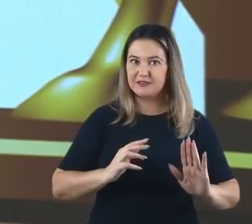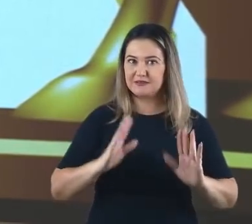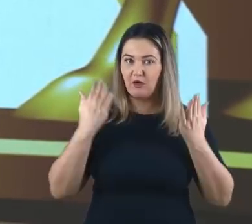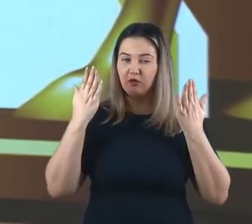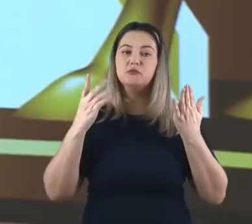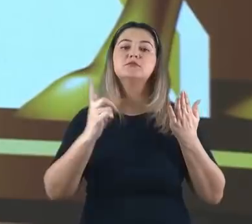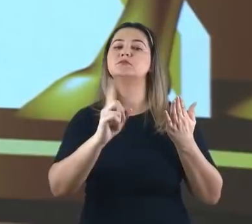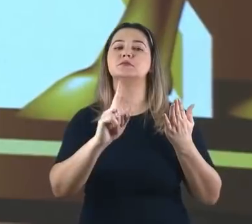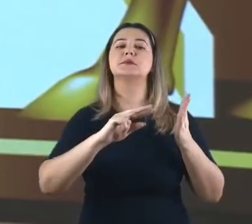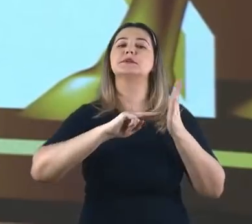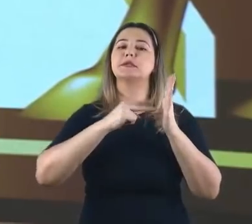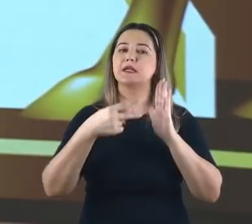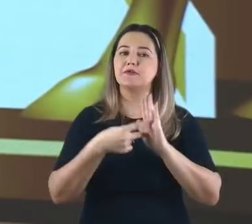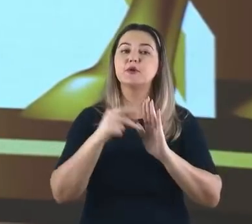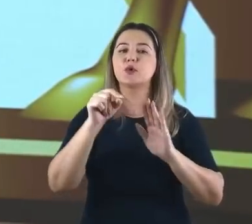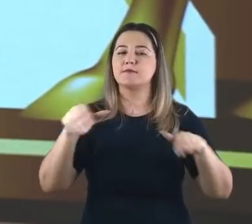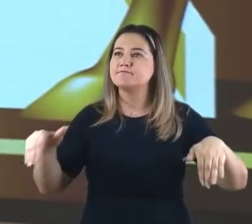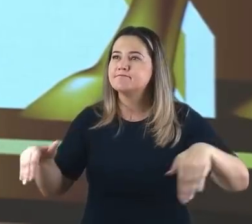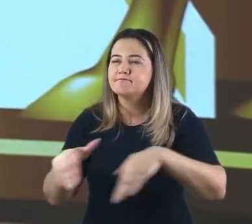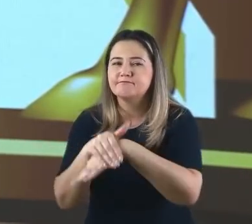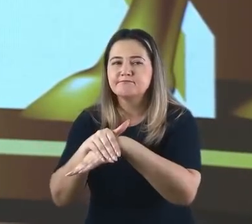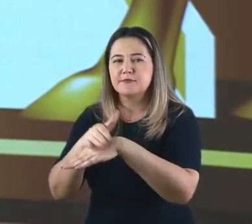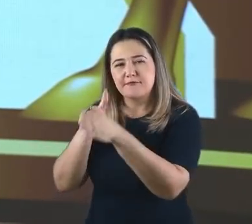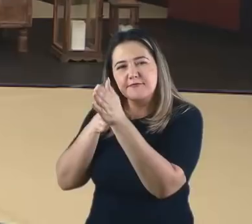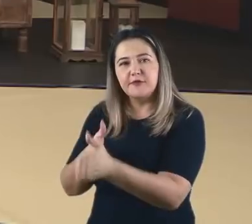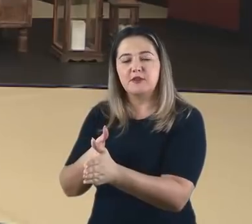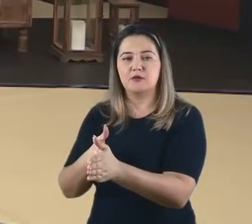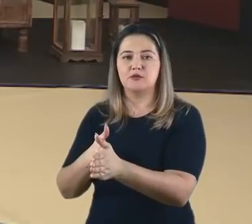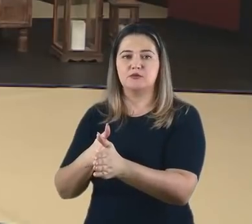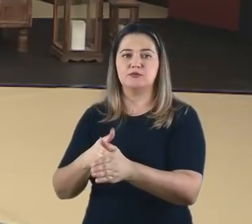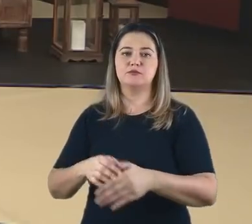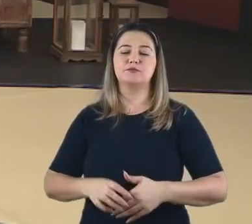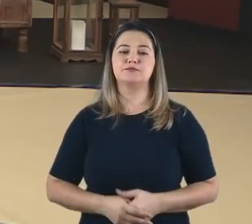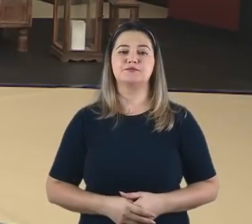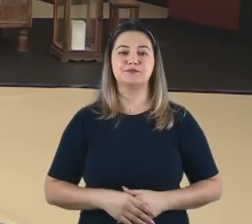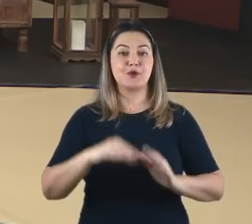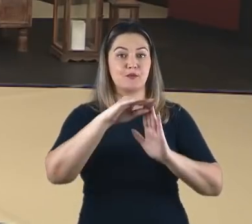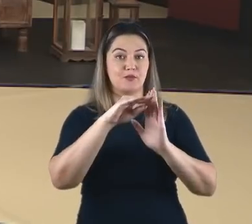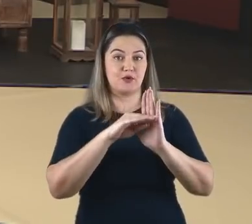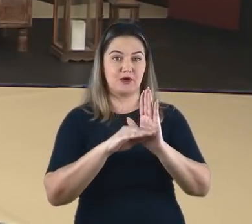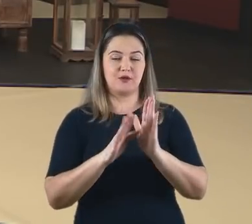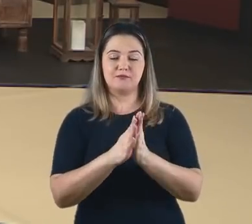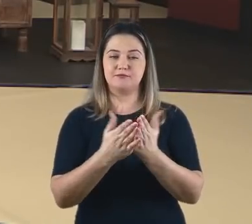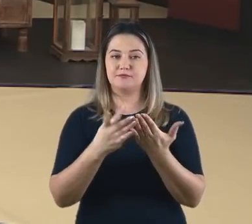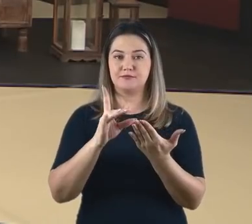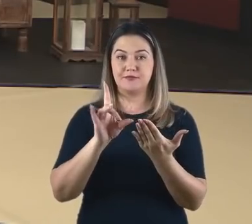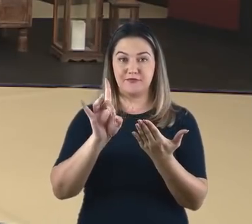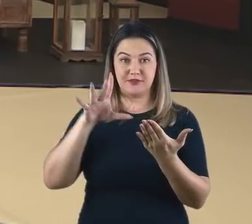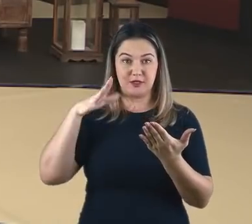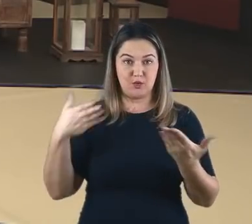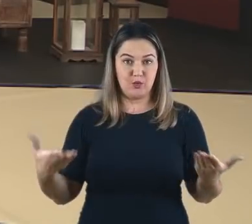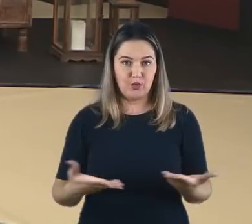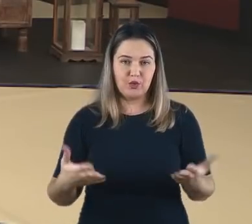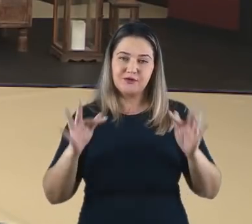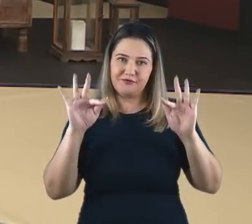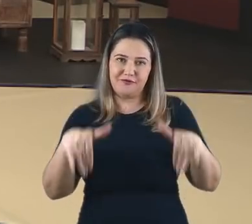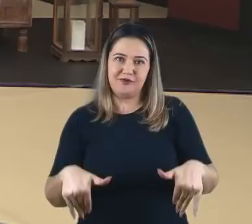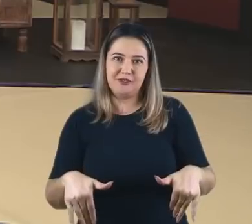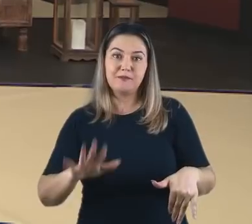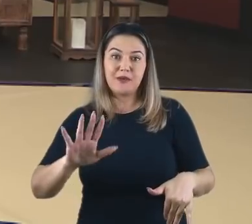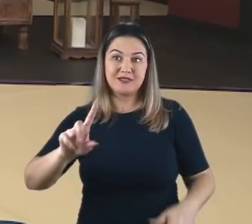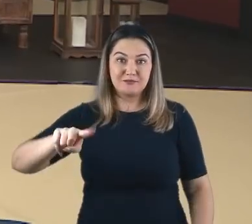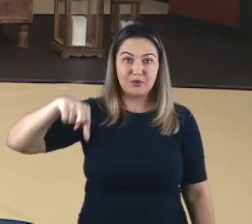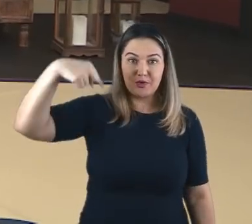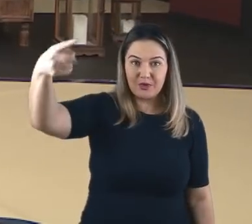é sinônimo de submissão e fidelidade o programa evidências de hoje fica por aqui mas semana que vem nós temos mais um